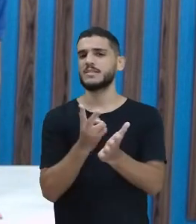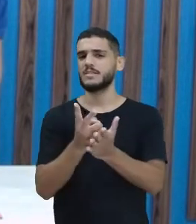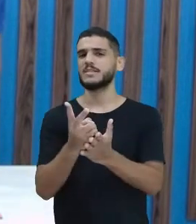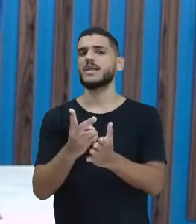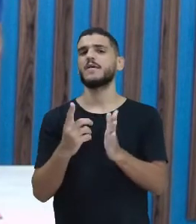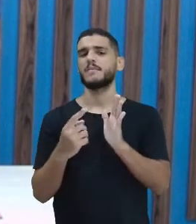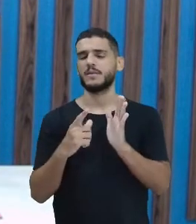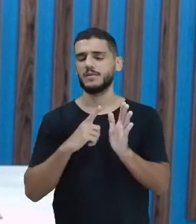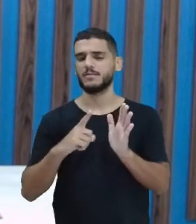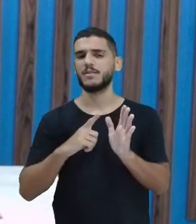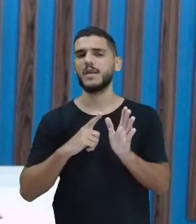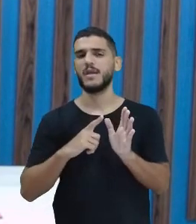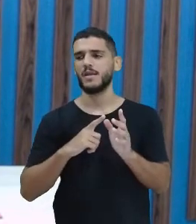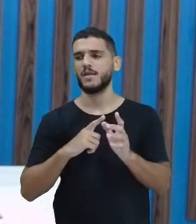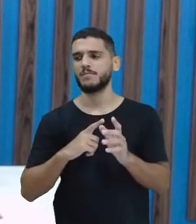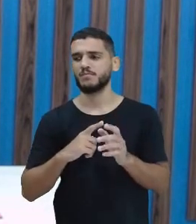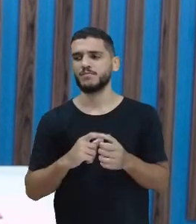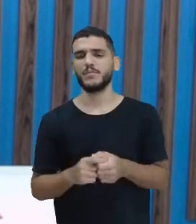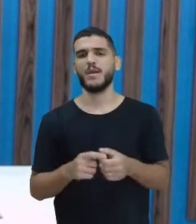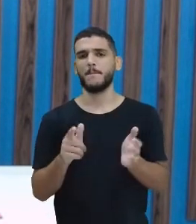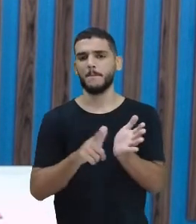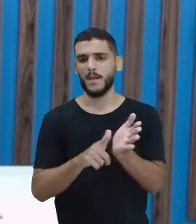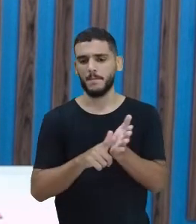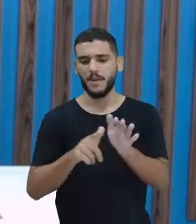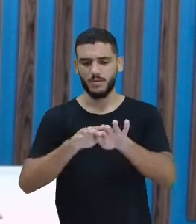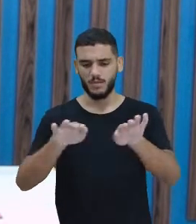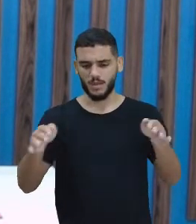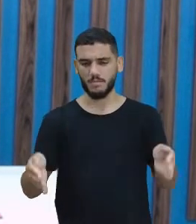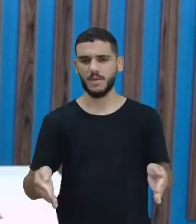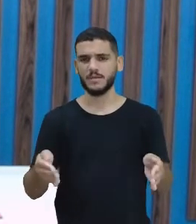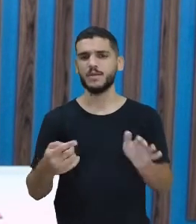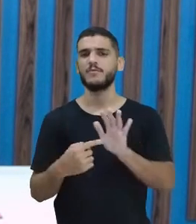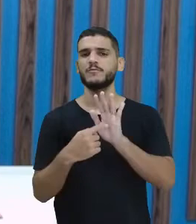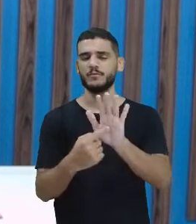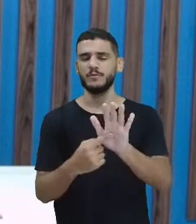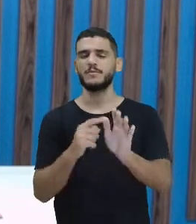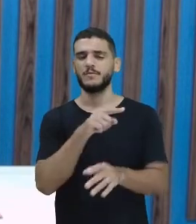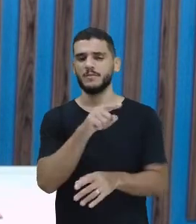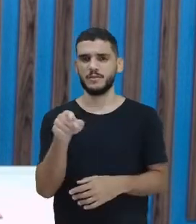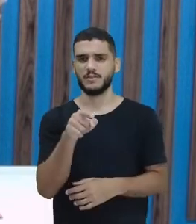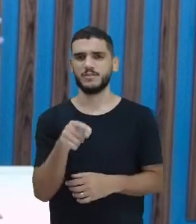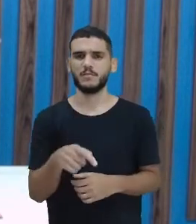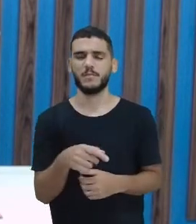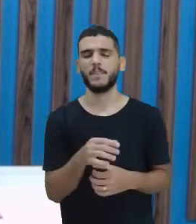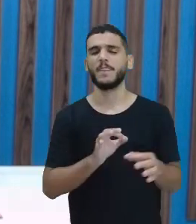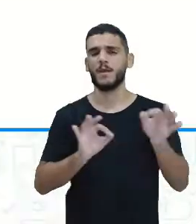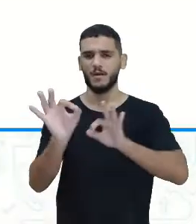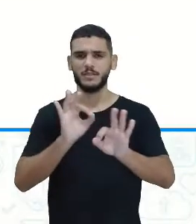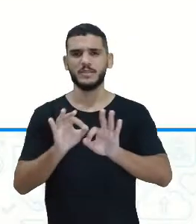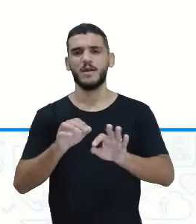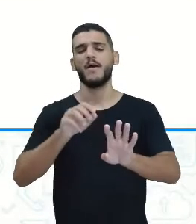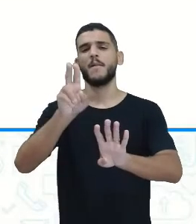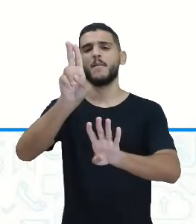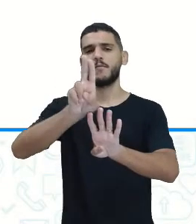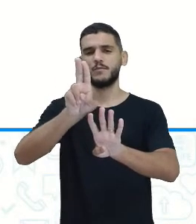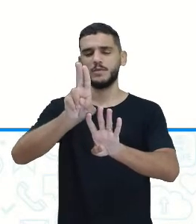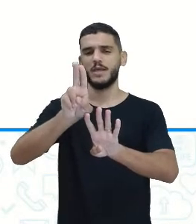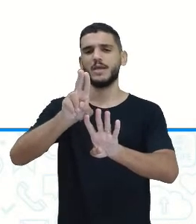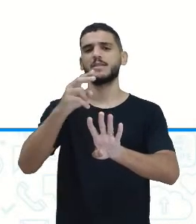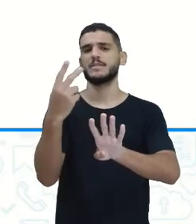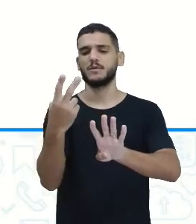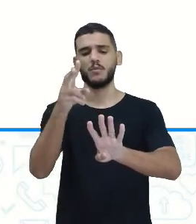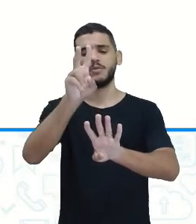sobrepostas quando a gente vai utilizar composição e decomposição. Então, a ordem é isso. Primeira ordem, unidade.